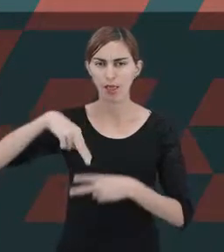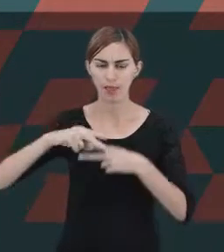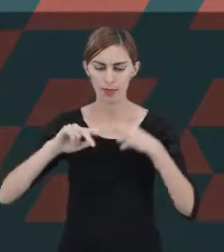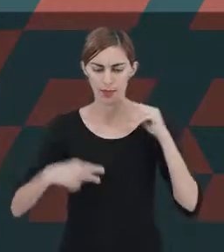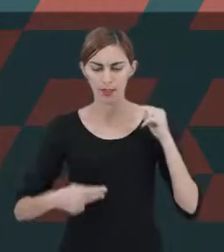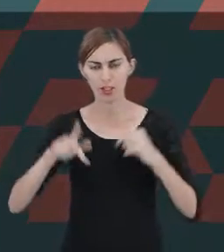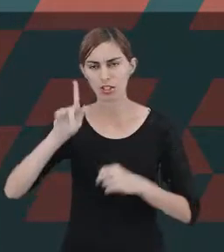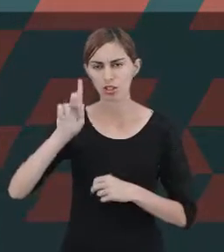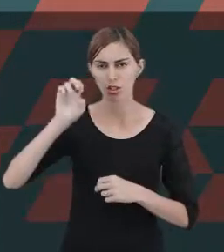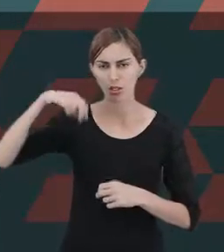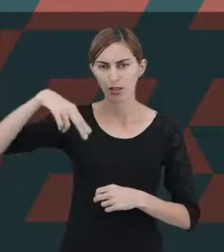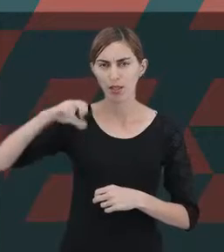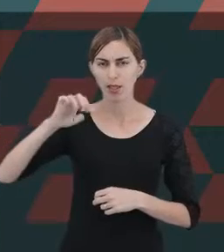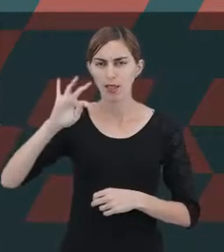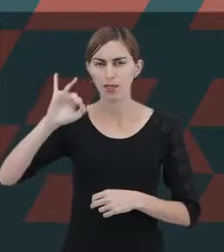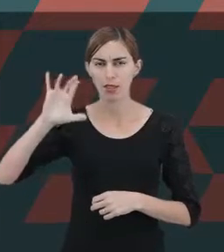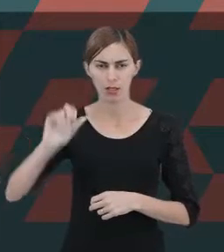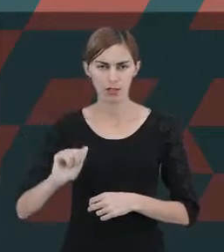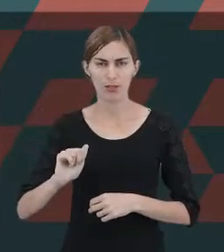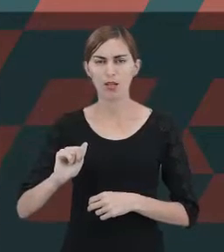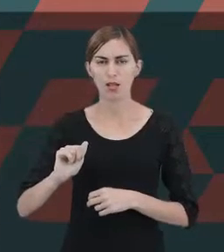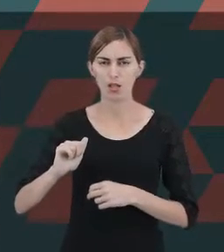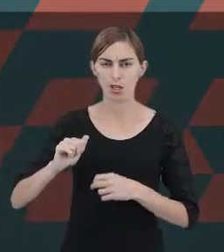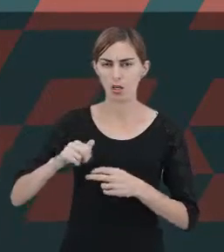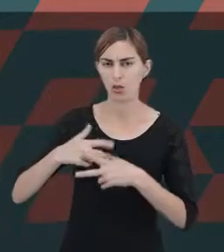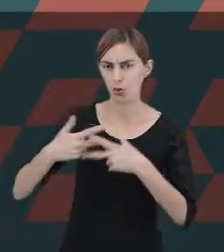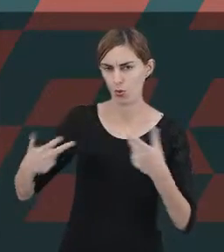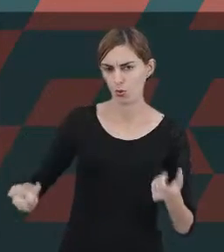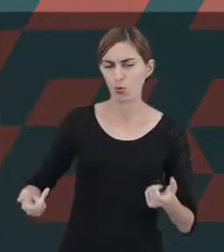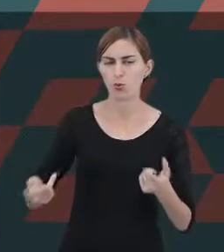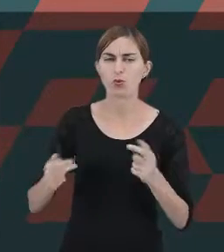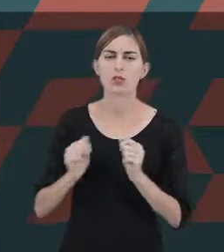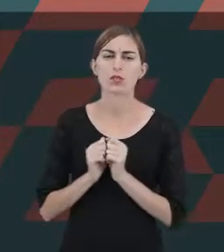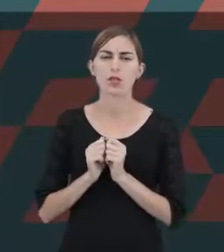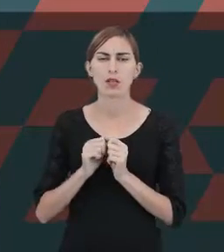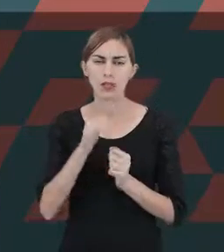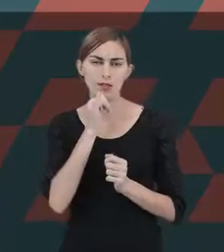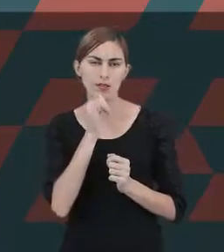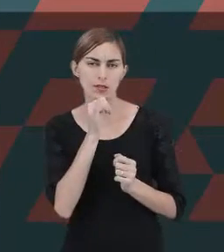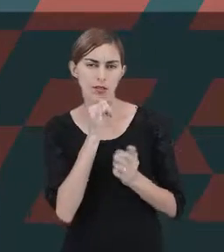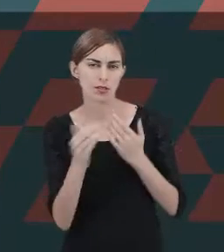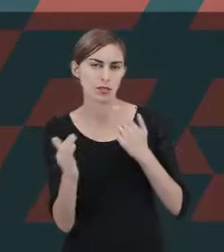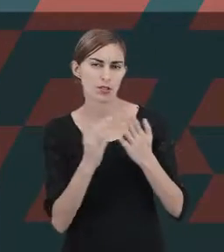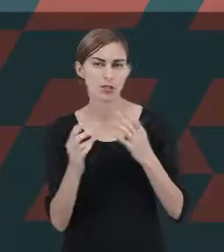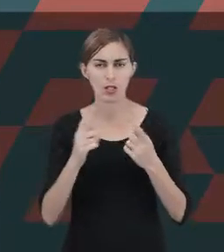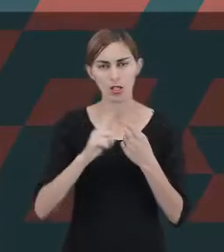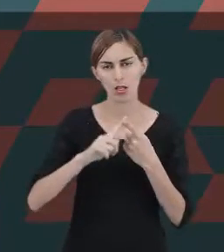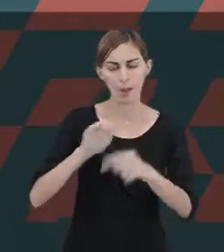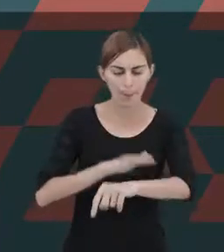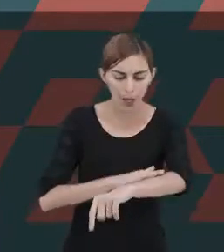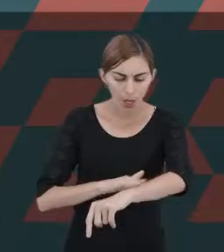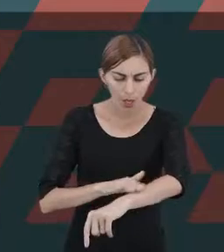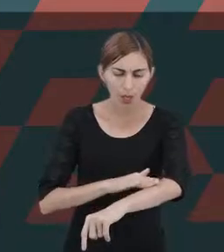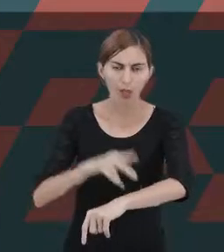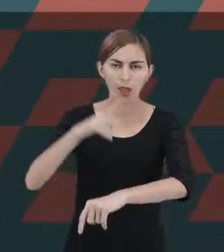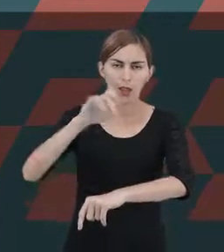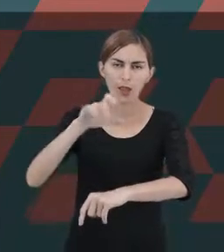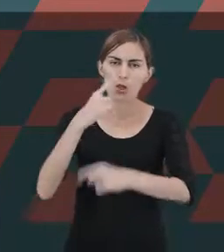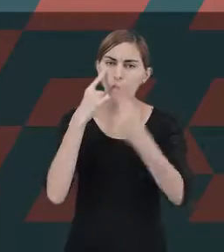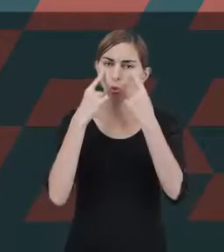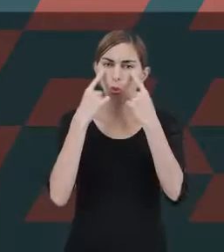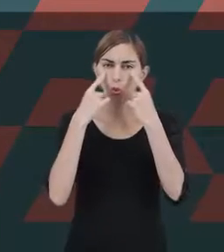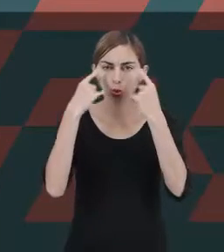identificamos como fatores orgânicos. Seria, por exemplo, o tipo de pele, cor dos olhos,